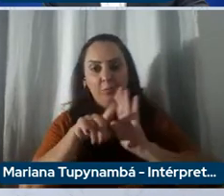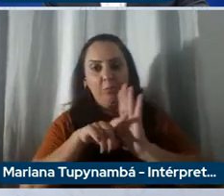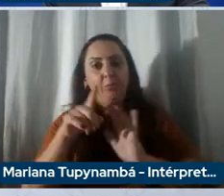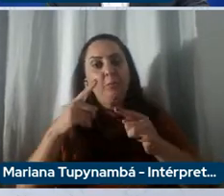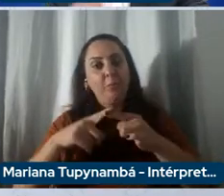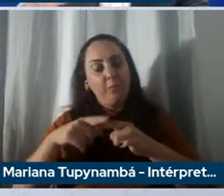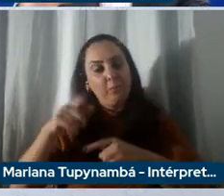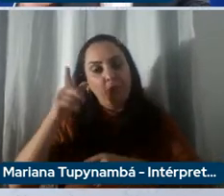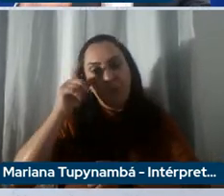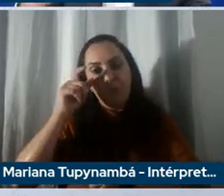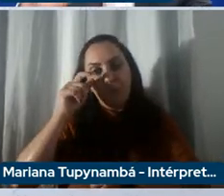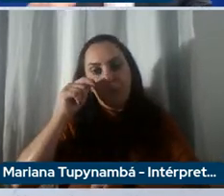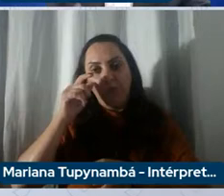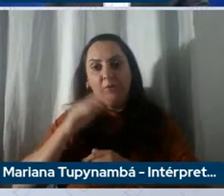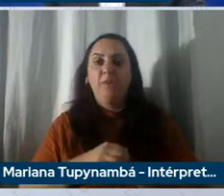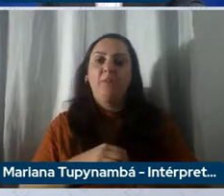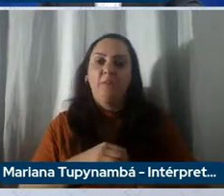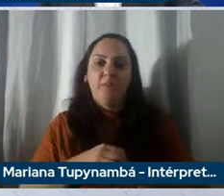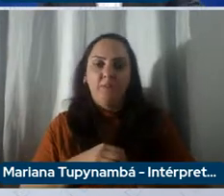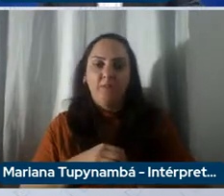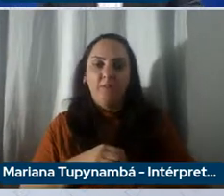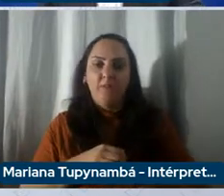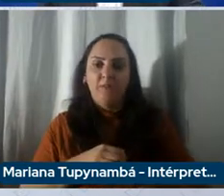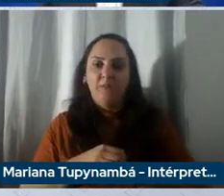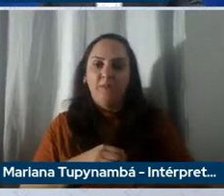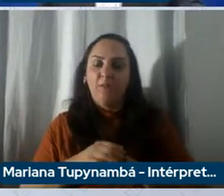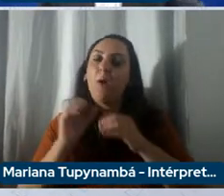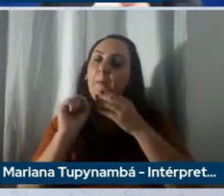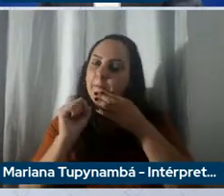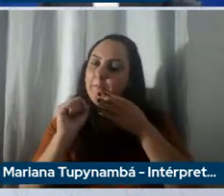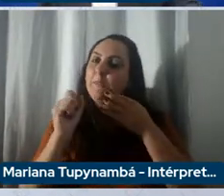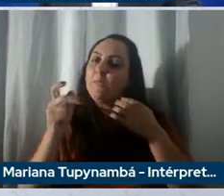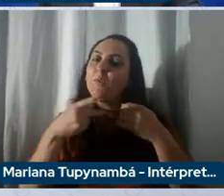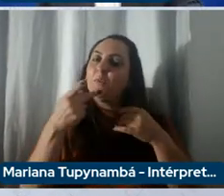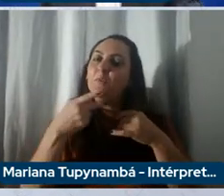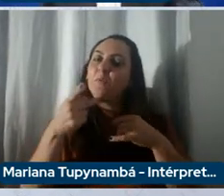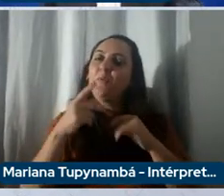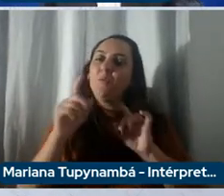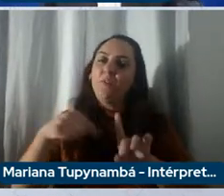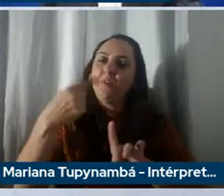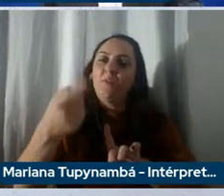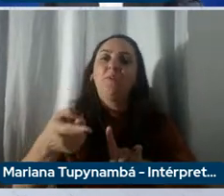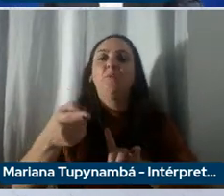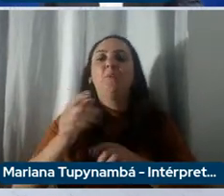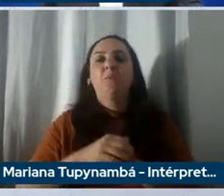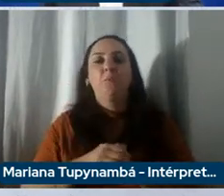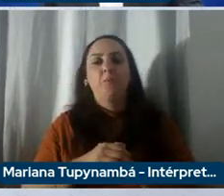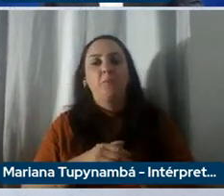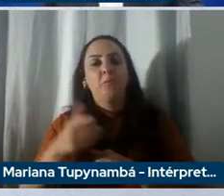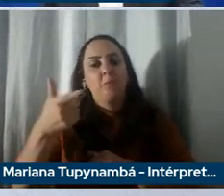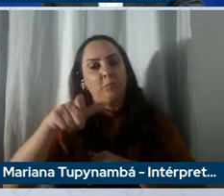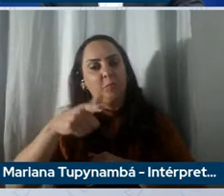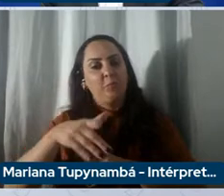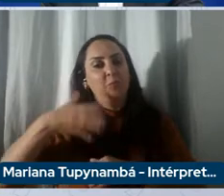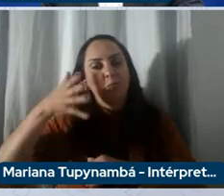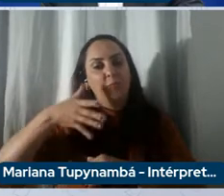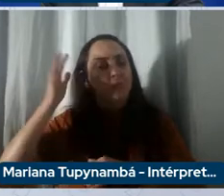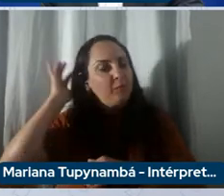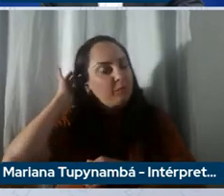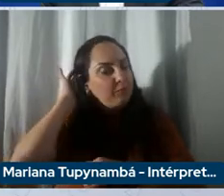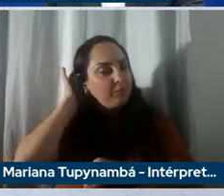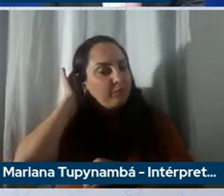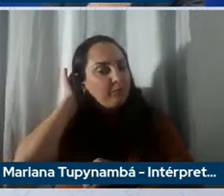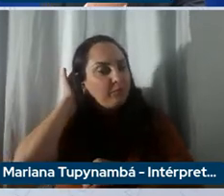está podemos fazer outra outra outra pergunta bom essa pergunta